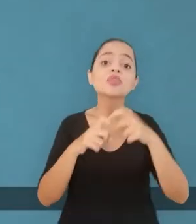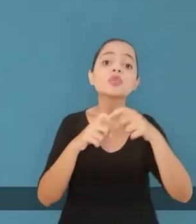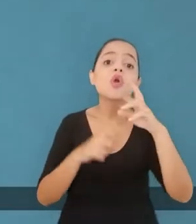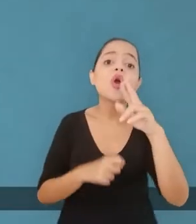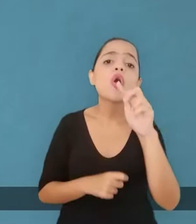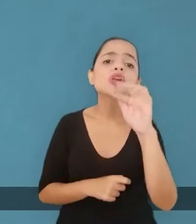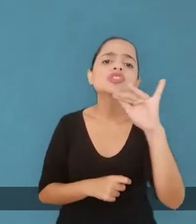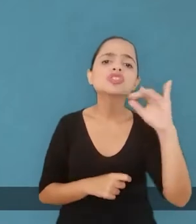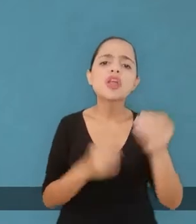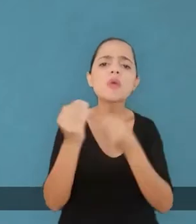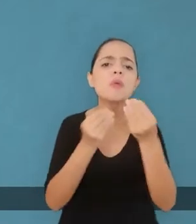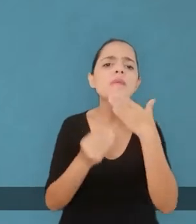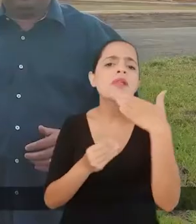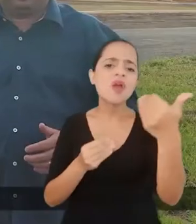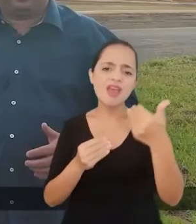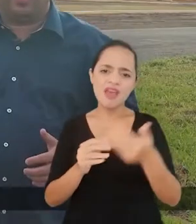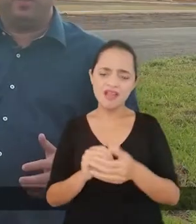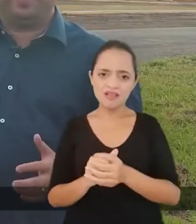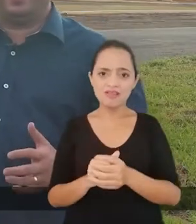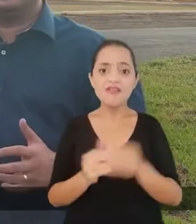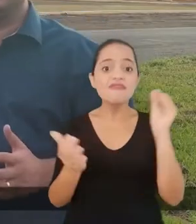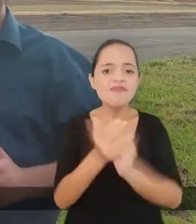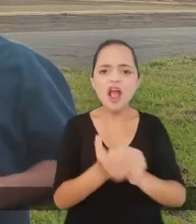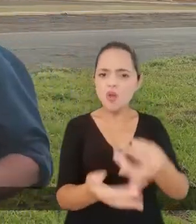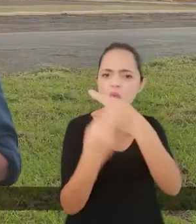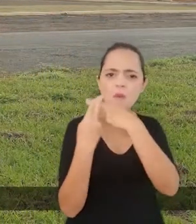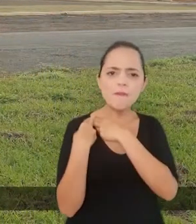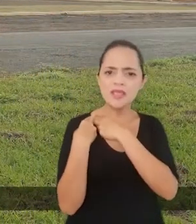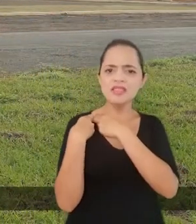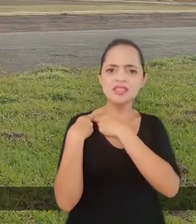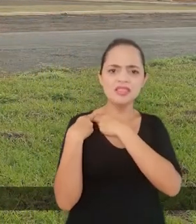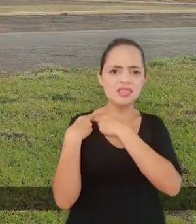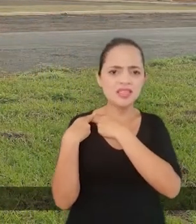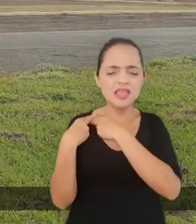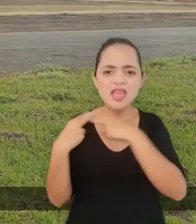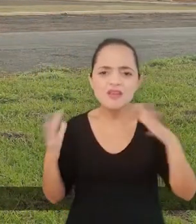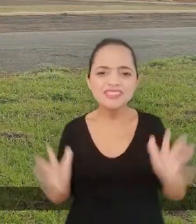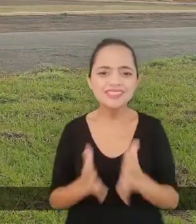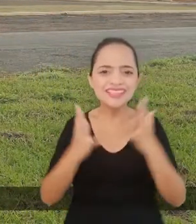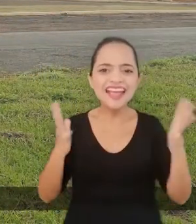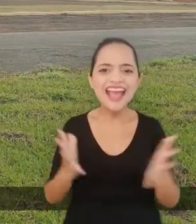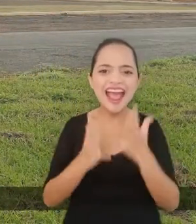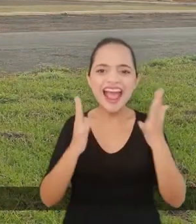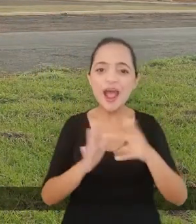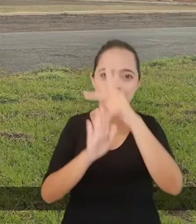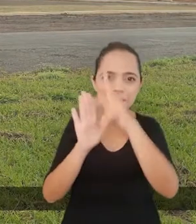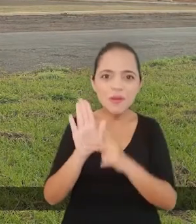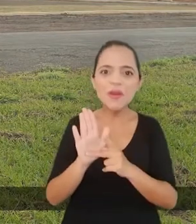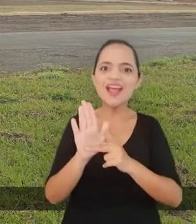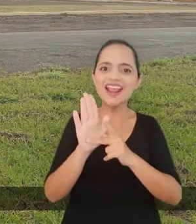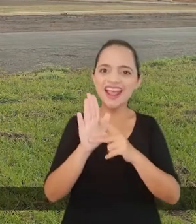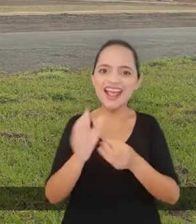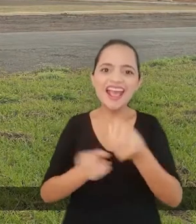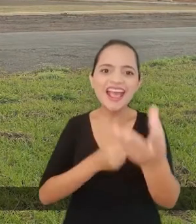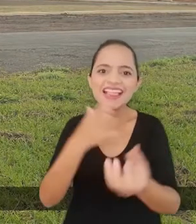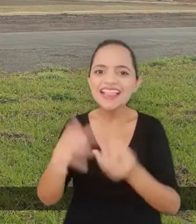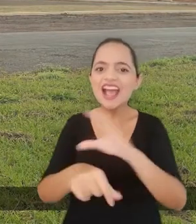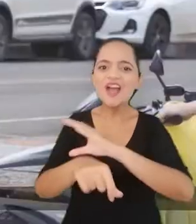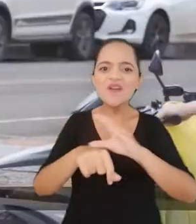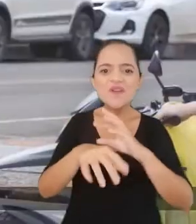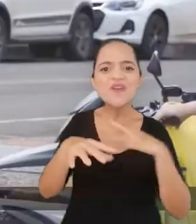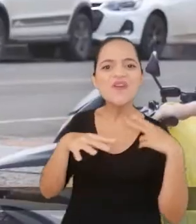como melhorar essa situação? Falta competência para criar programas de incentivos e oferecer cursos para a nossa